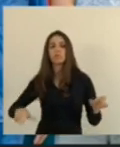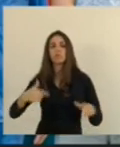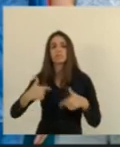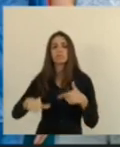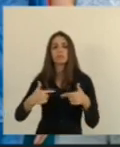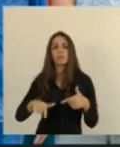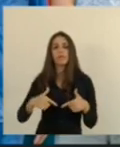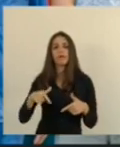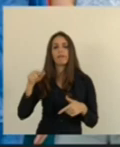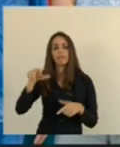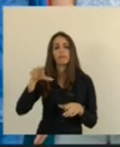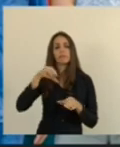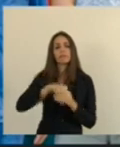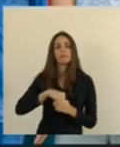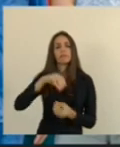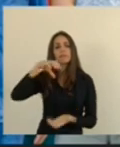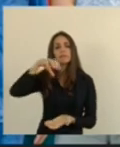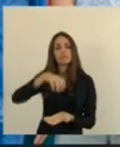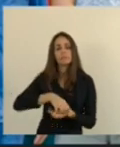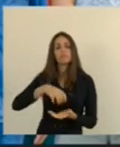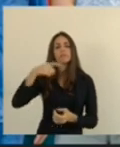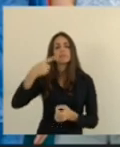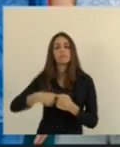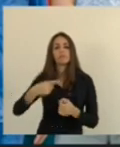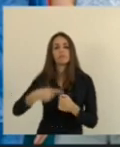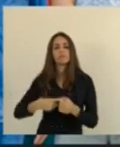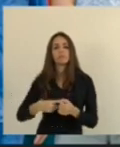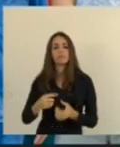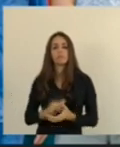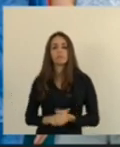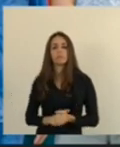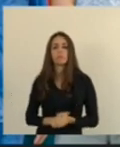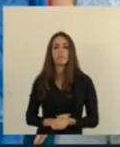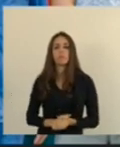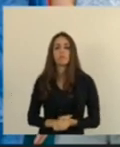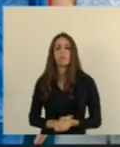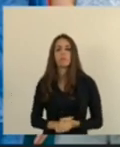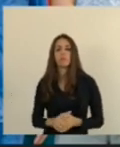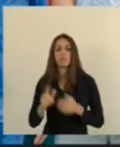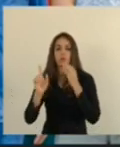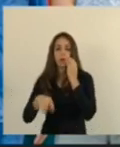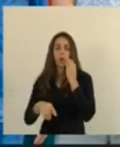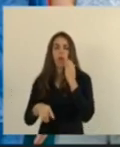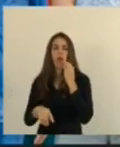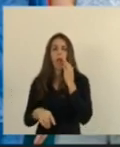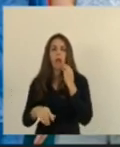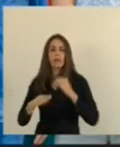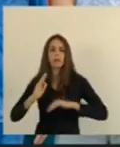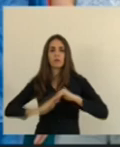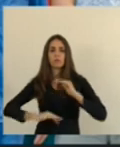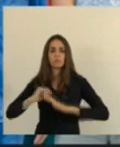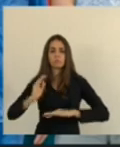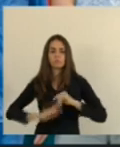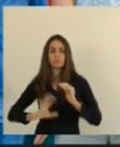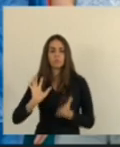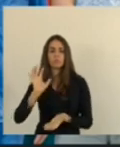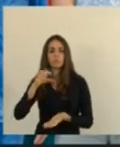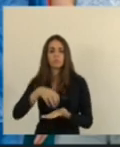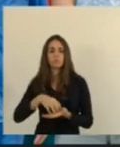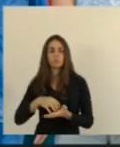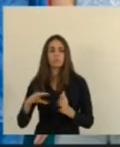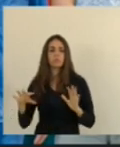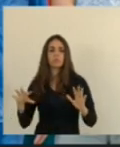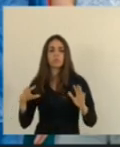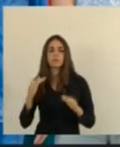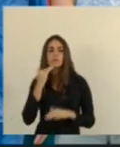Baixo de Mandu. E as escolas de primeiro grau que são da competência do município que foram todas